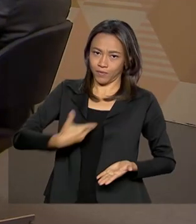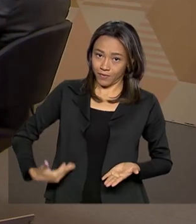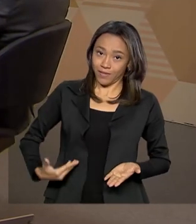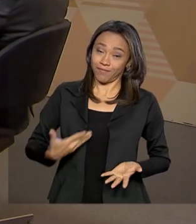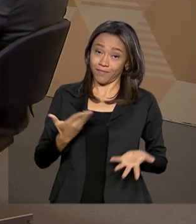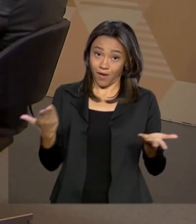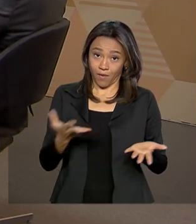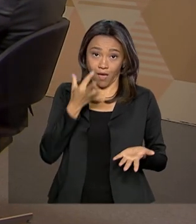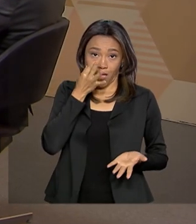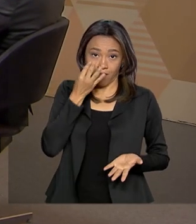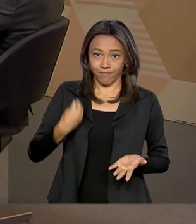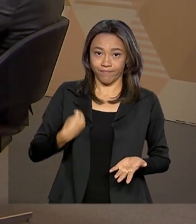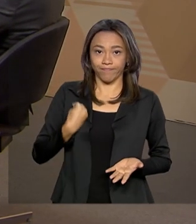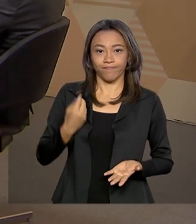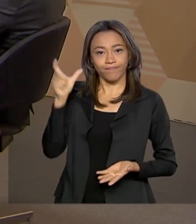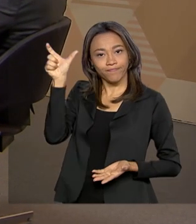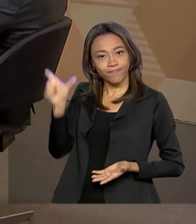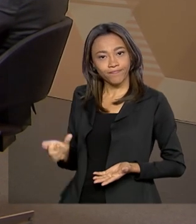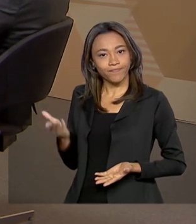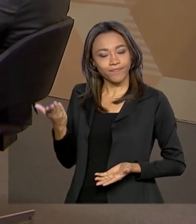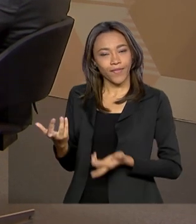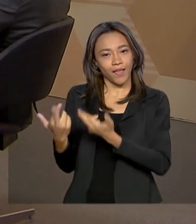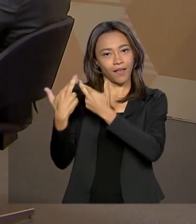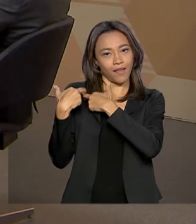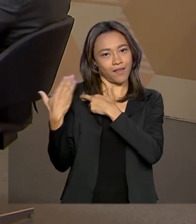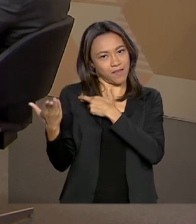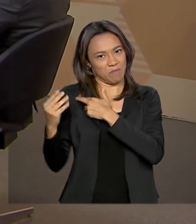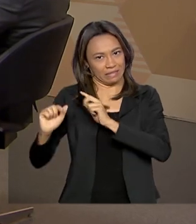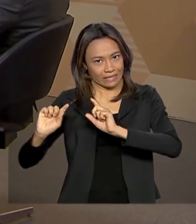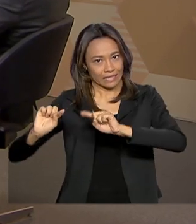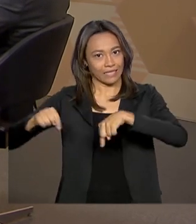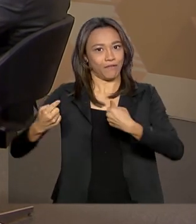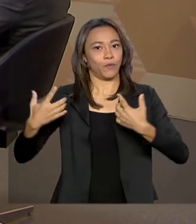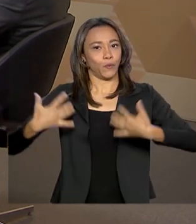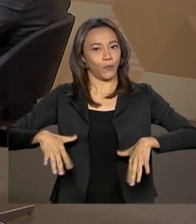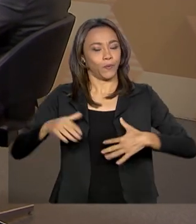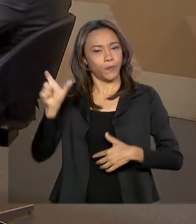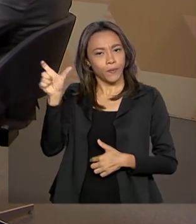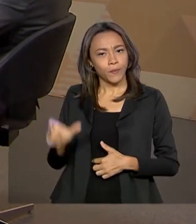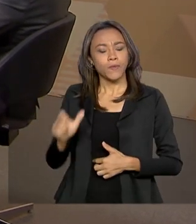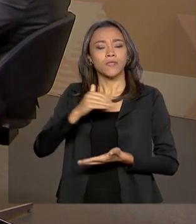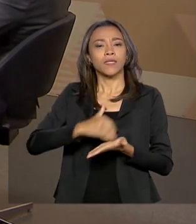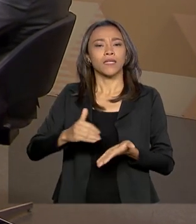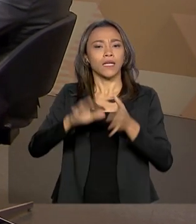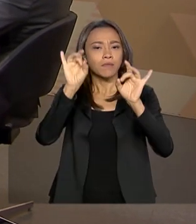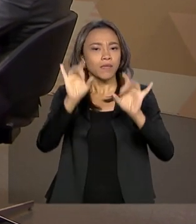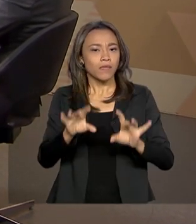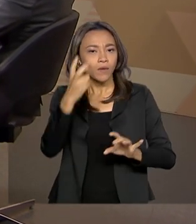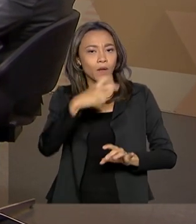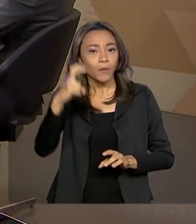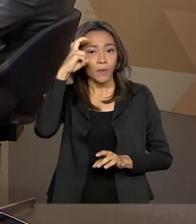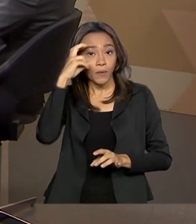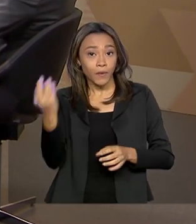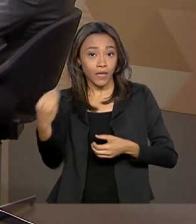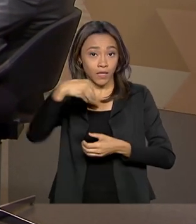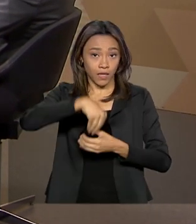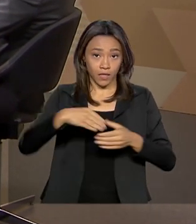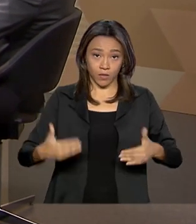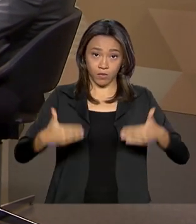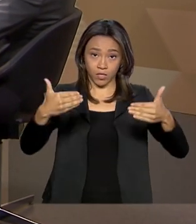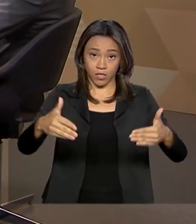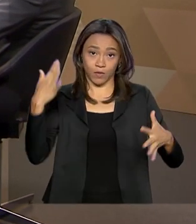Comigo aqui no estúdio, hoje o responsável por esse desafio, o secretário especial da Cultura do Ministério do Turismo,